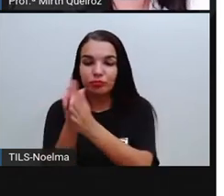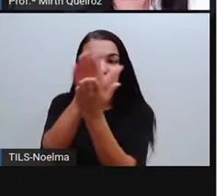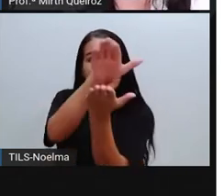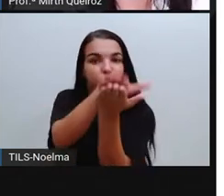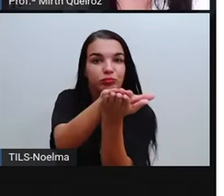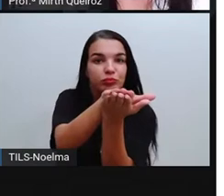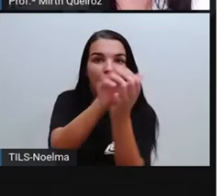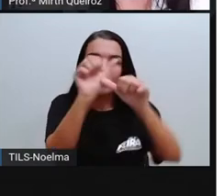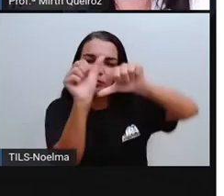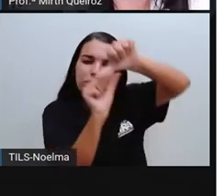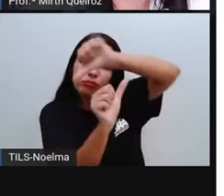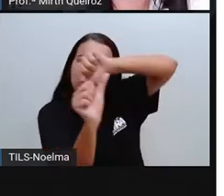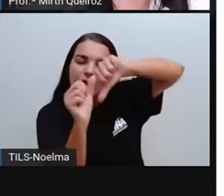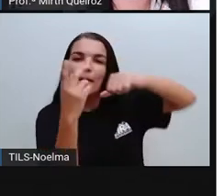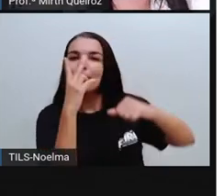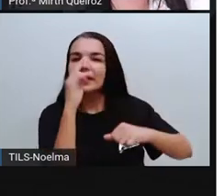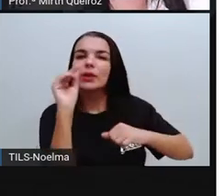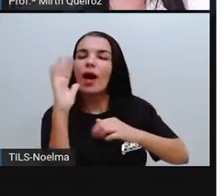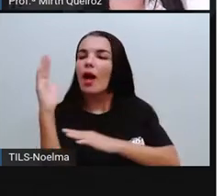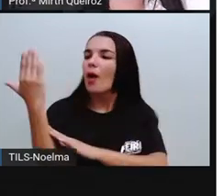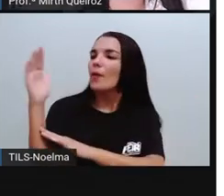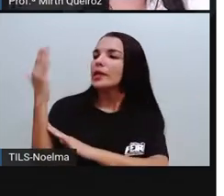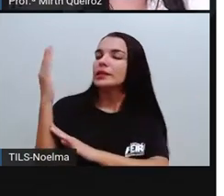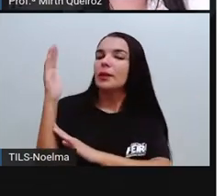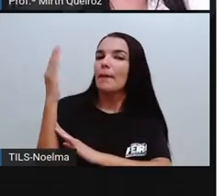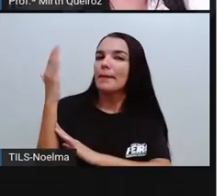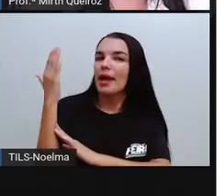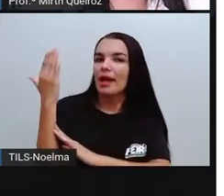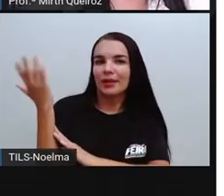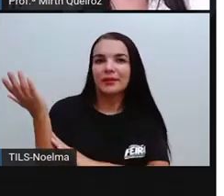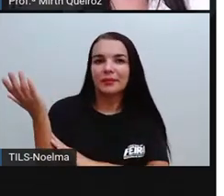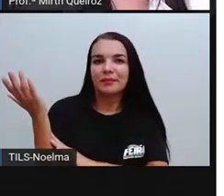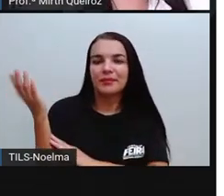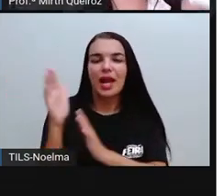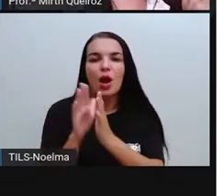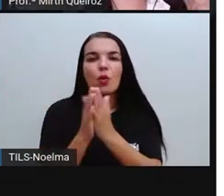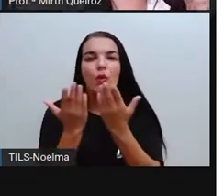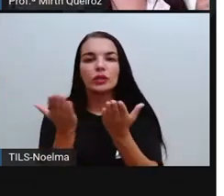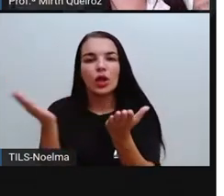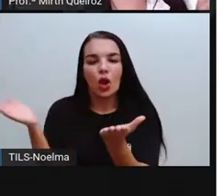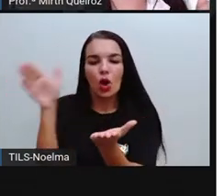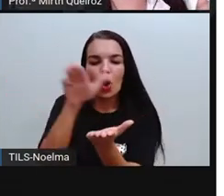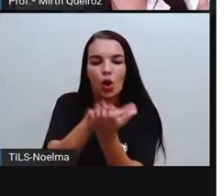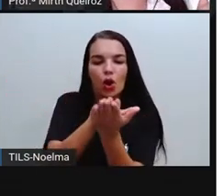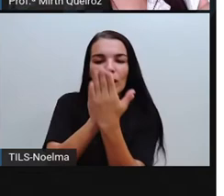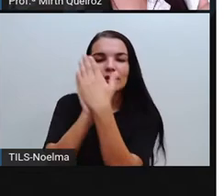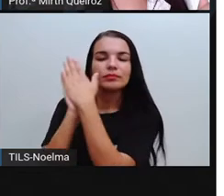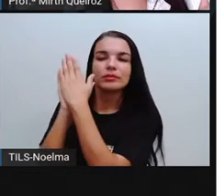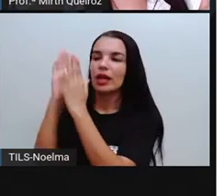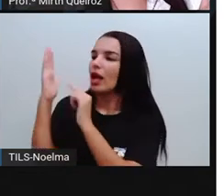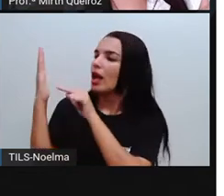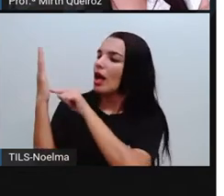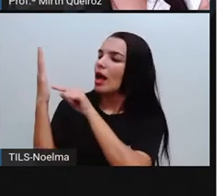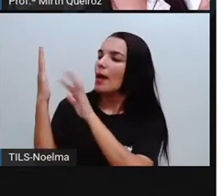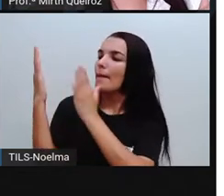se fosse um espelho. Quando vocês colocam uma palavra em frente ao espelho,